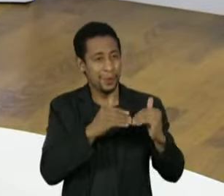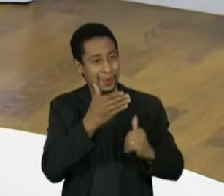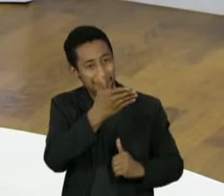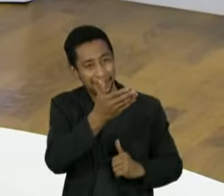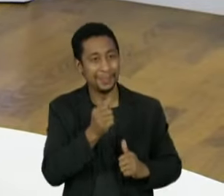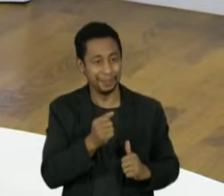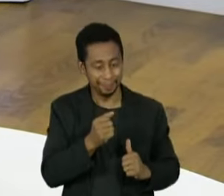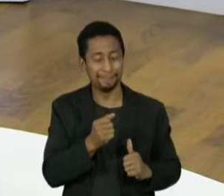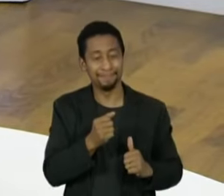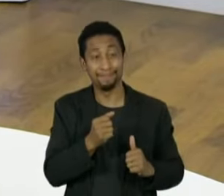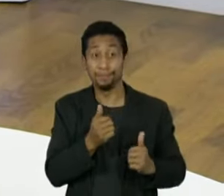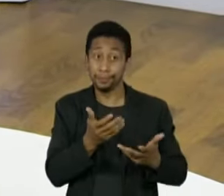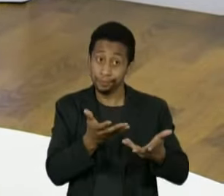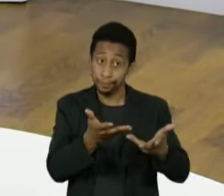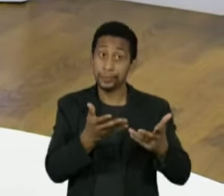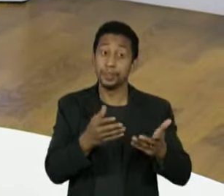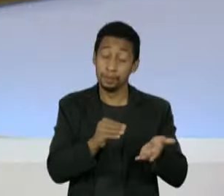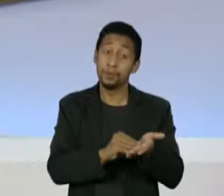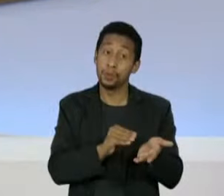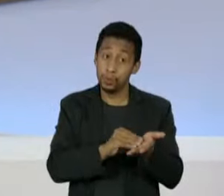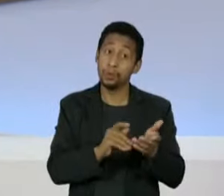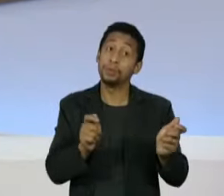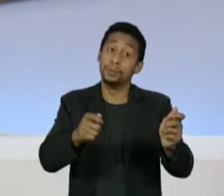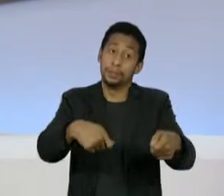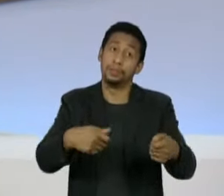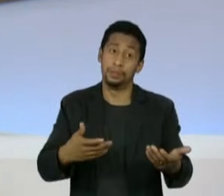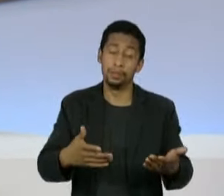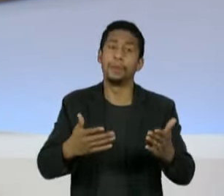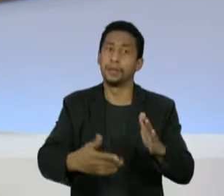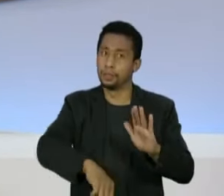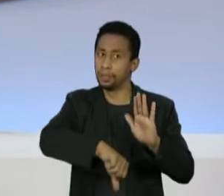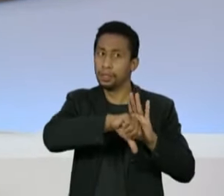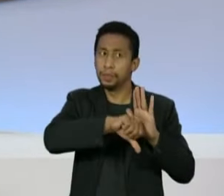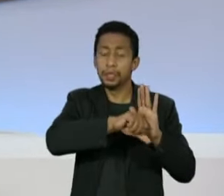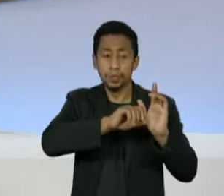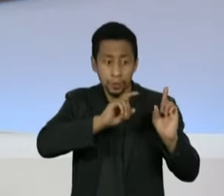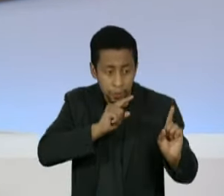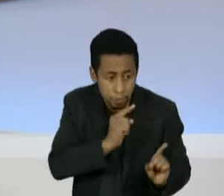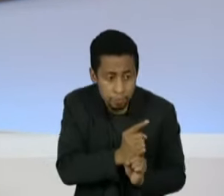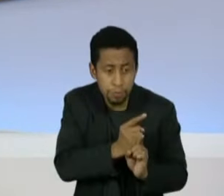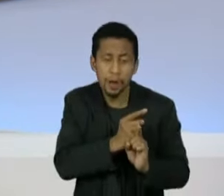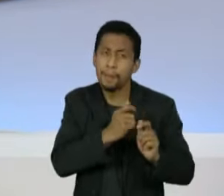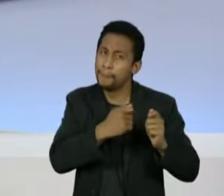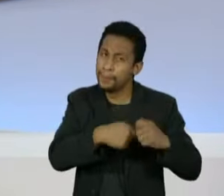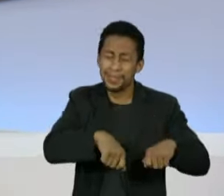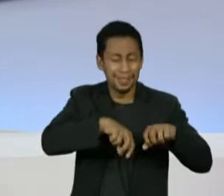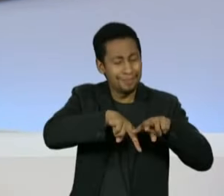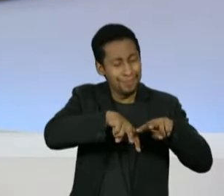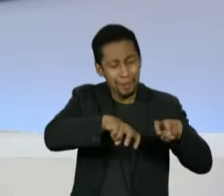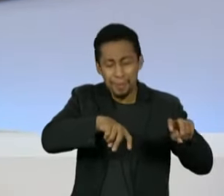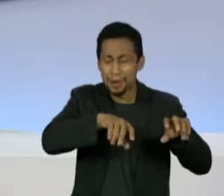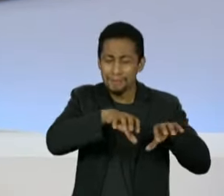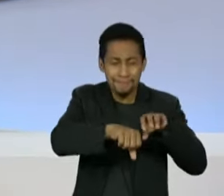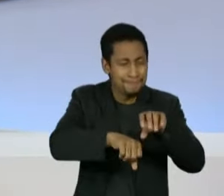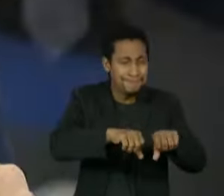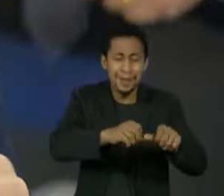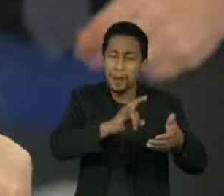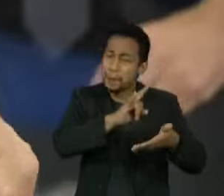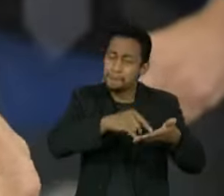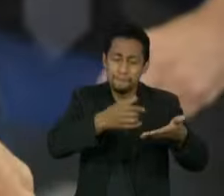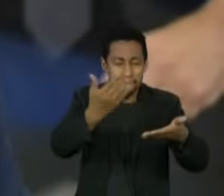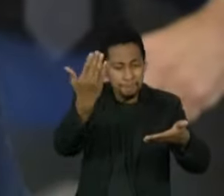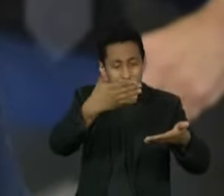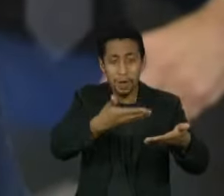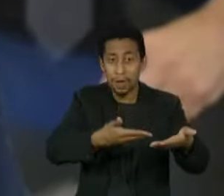colega e foi isso, acho só que teve um fato criminoso, você tem que esmiuçar ele, coleta provas ali e